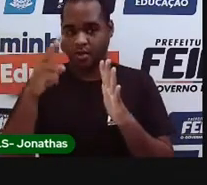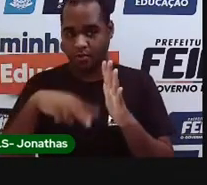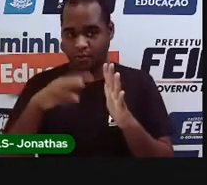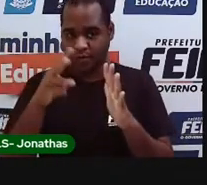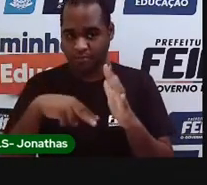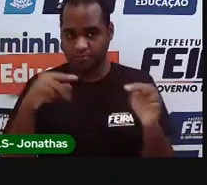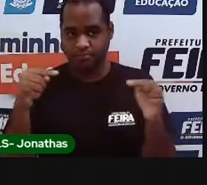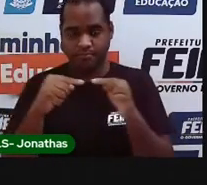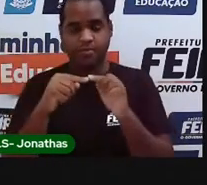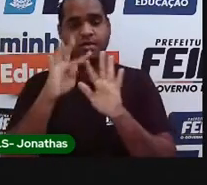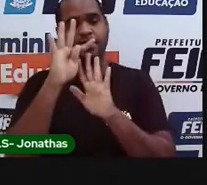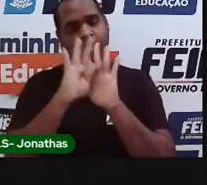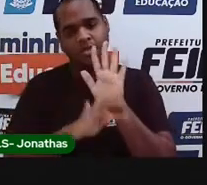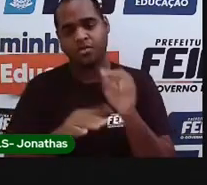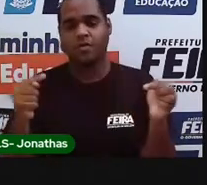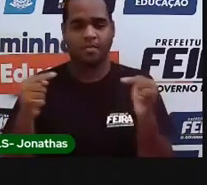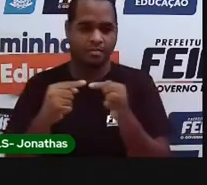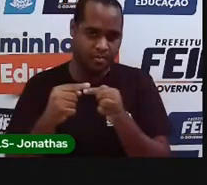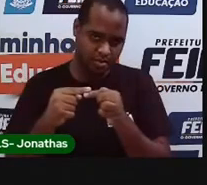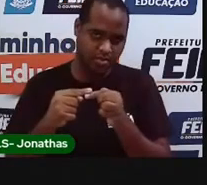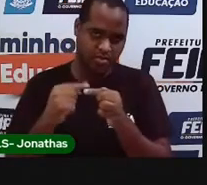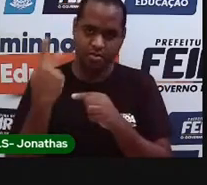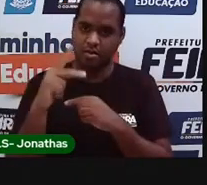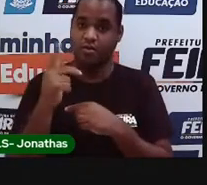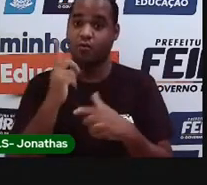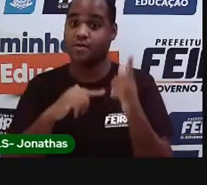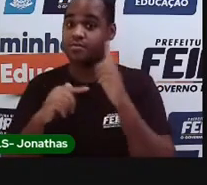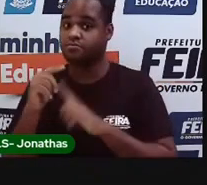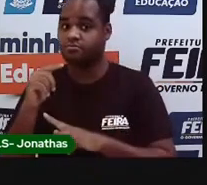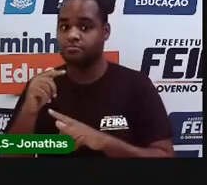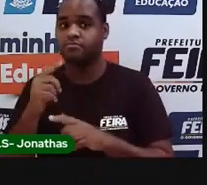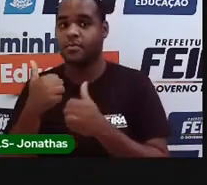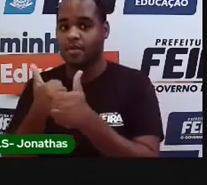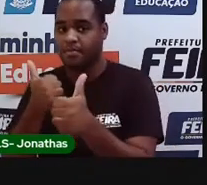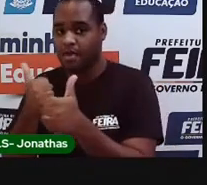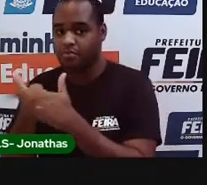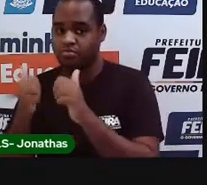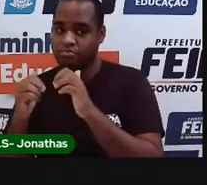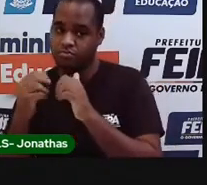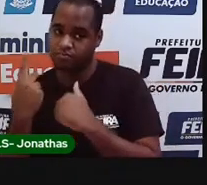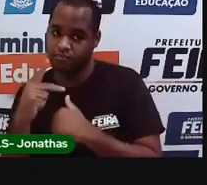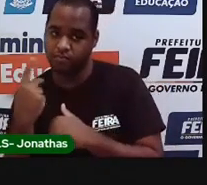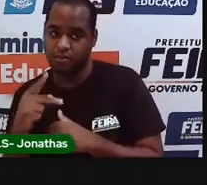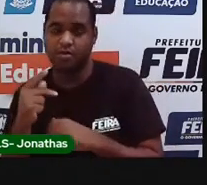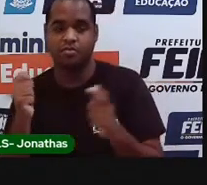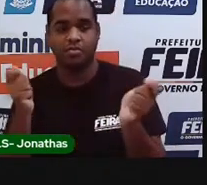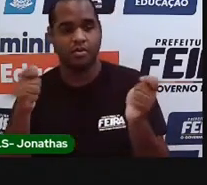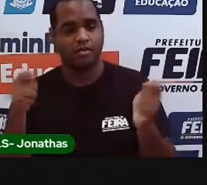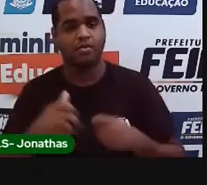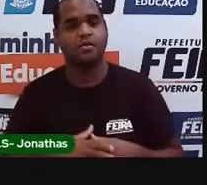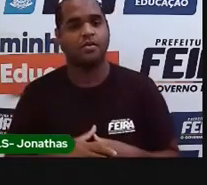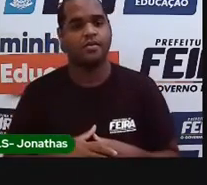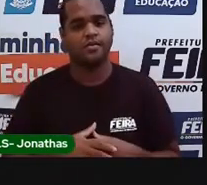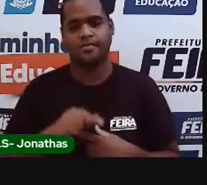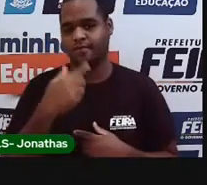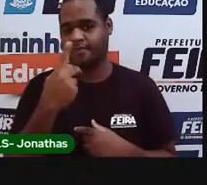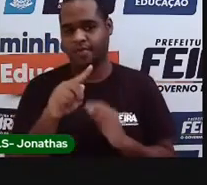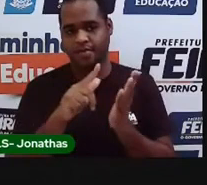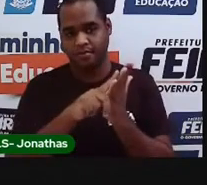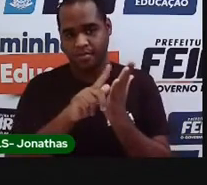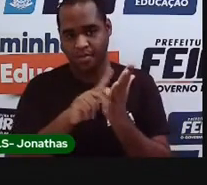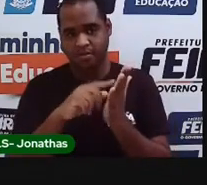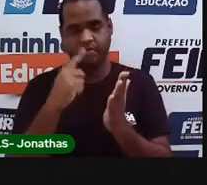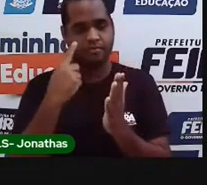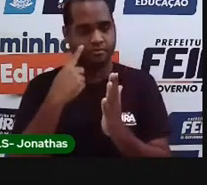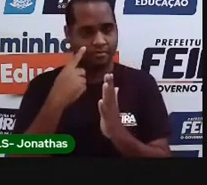dos textos que estão ao seu alcance, perto de você. E numa folha, no